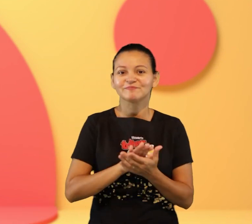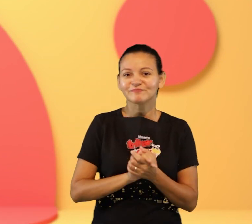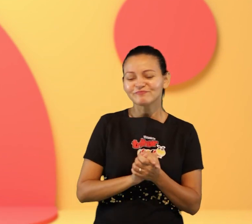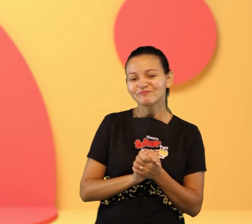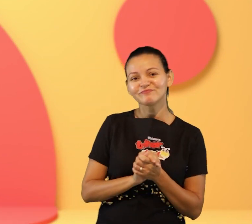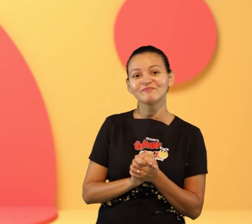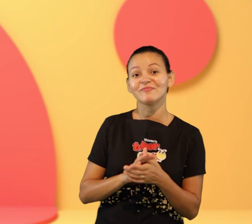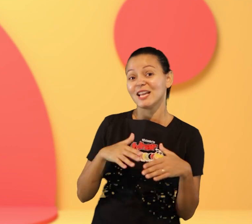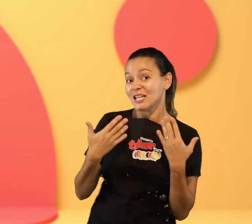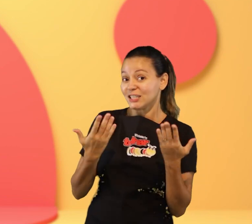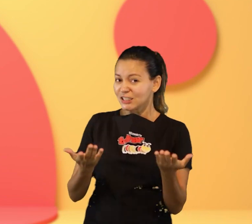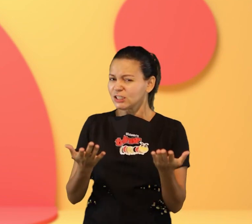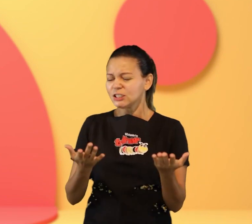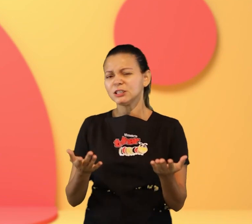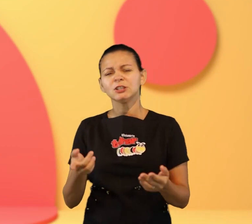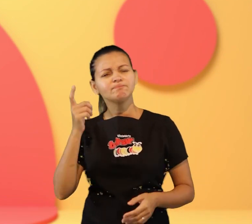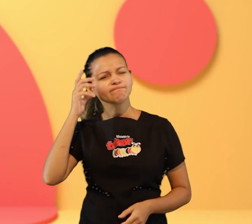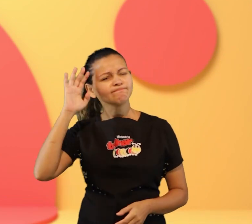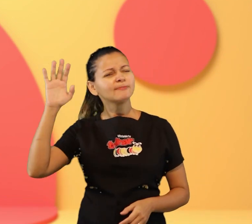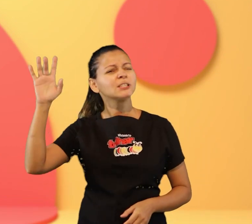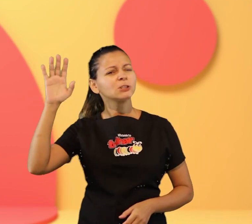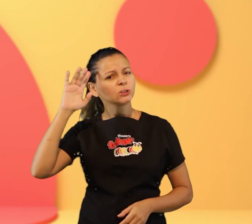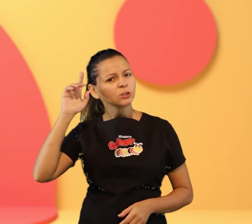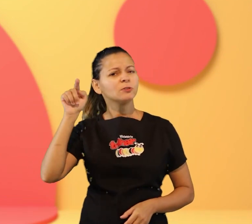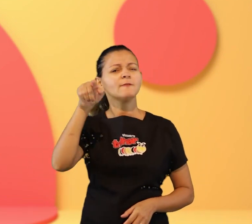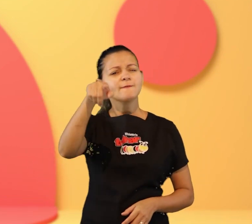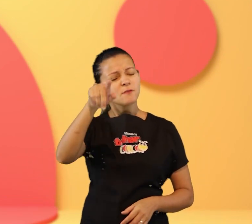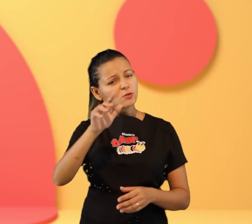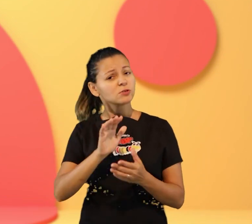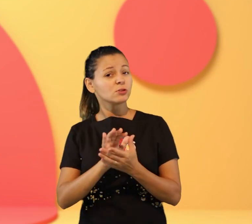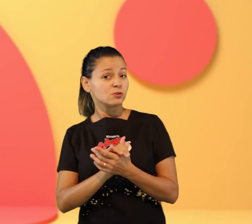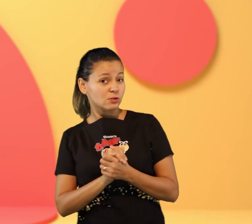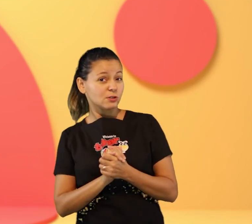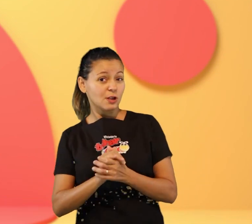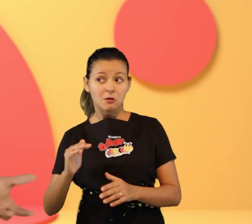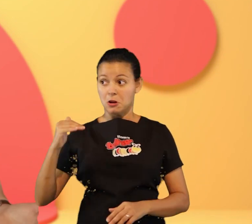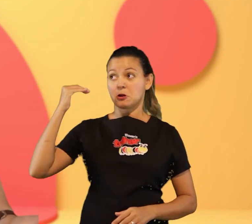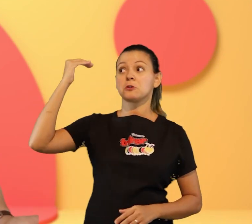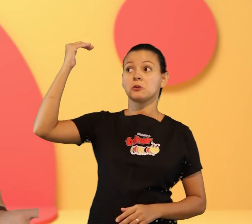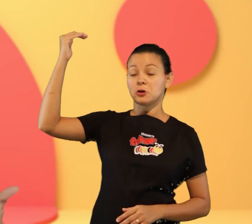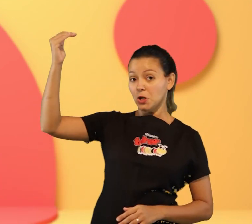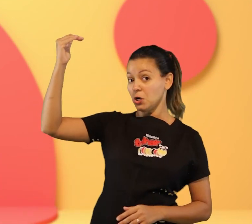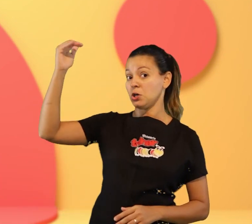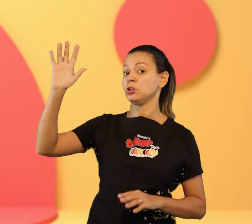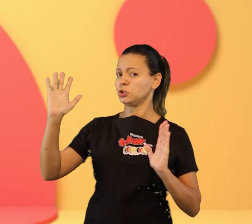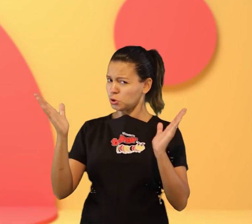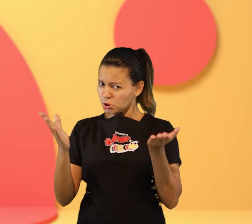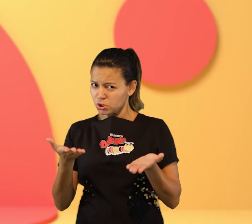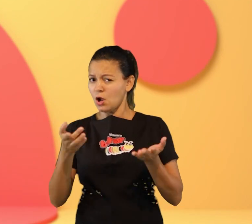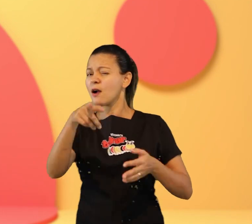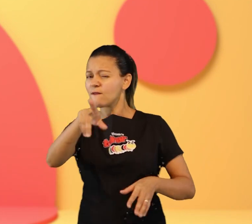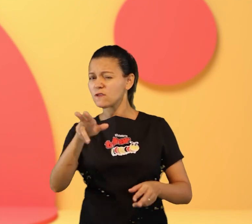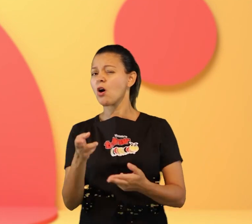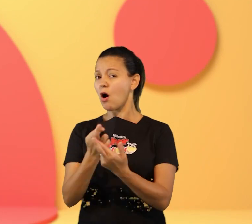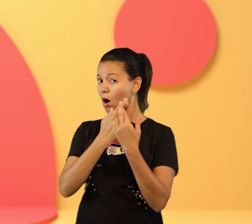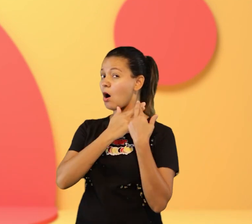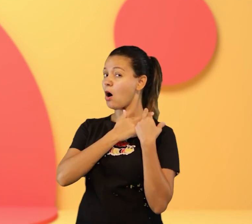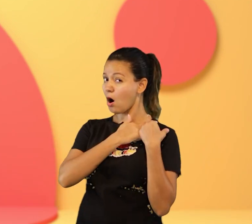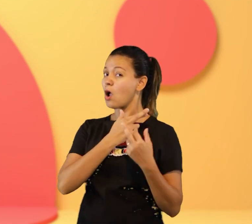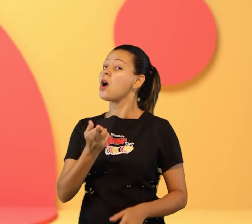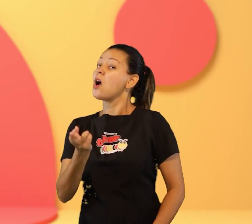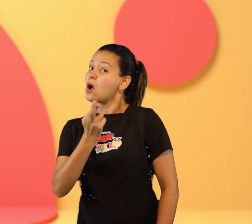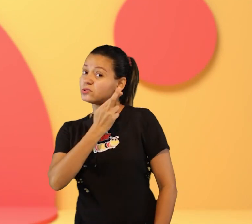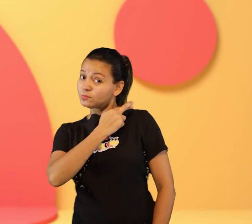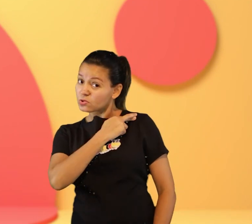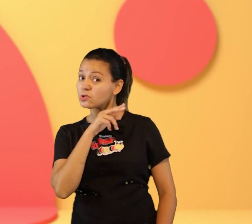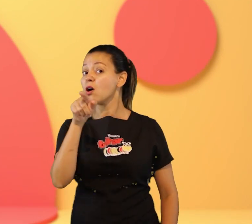imagine que ah você vai ter que ajudar nas tarefas de casa agora você já está grandinho eu sei você é uma pessoa responsável